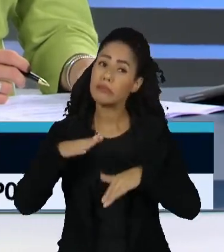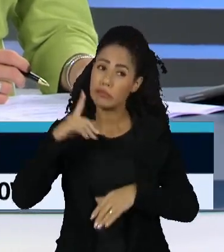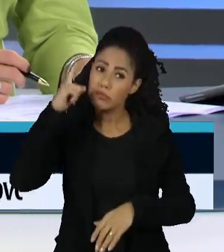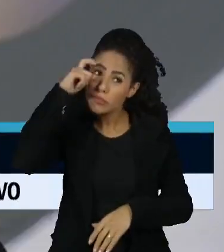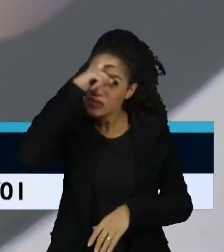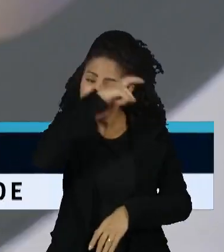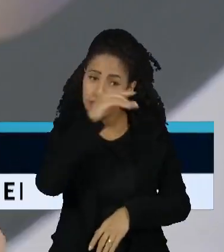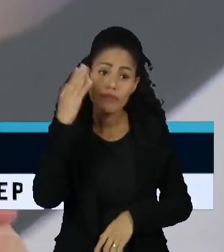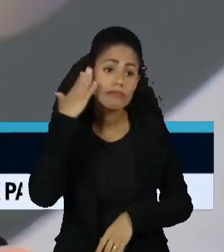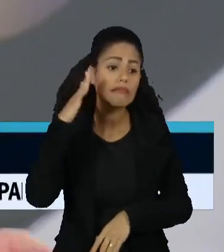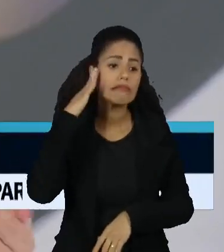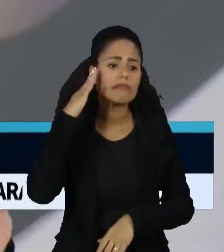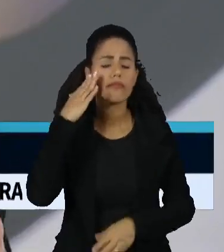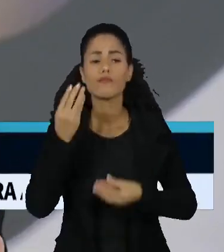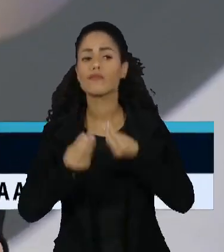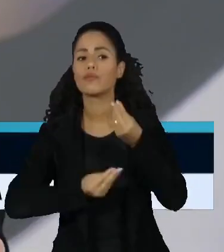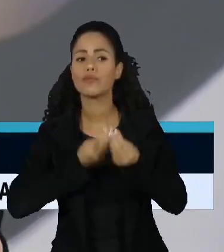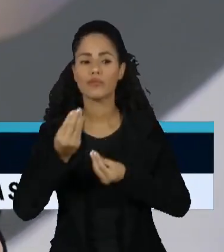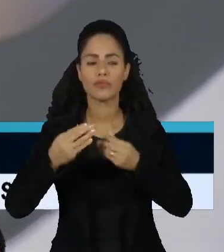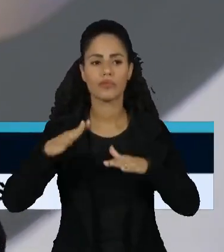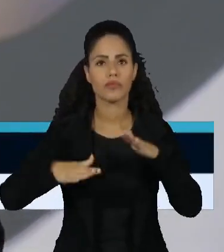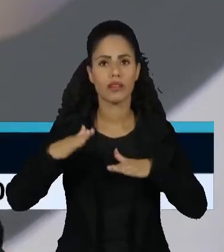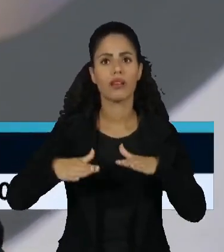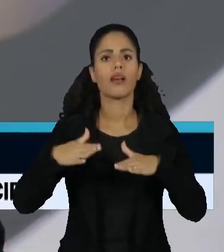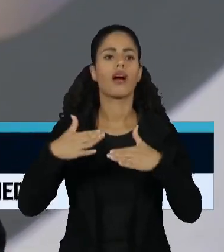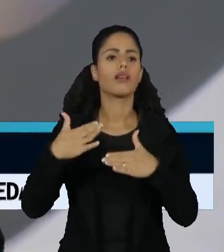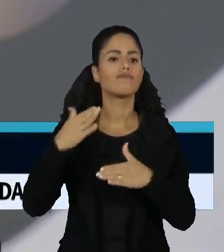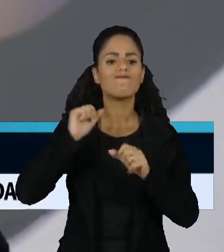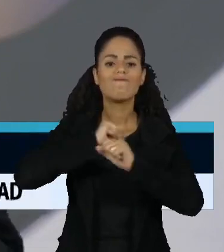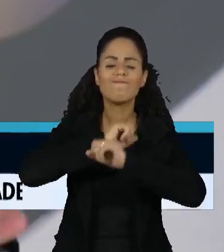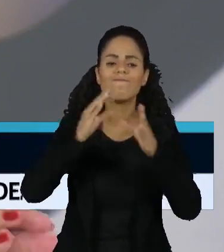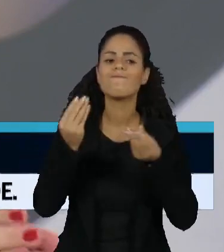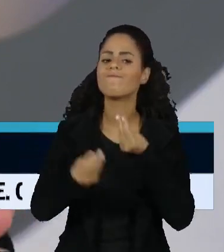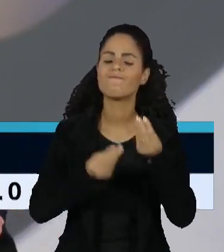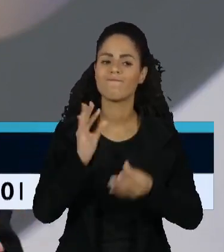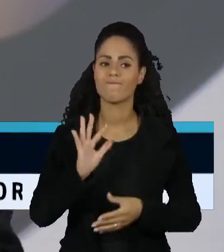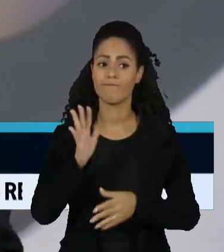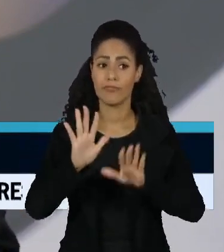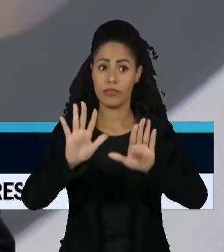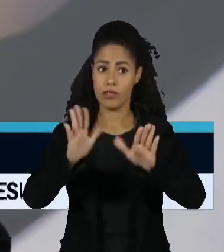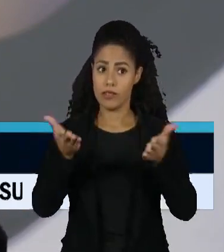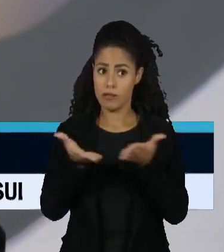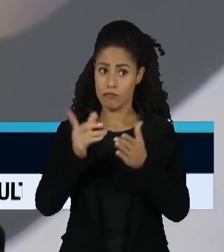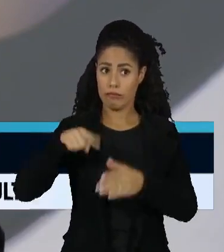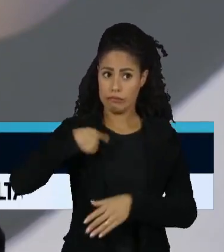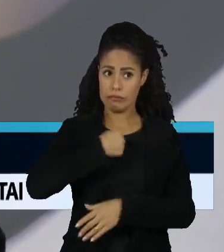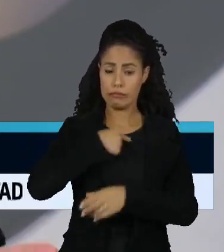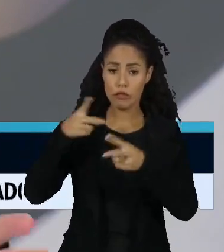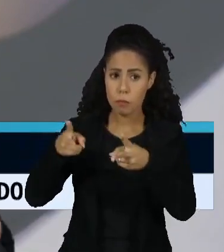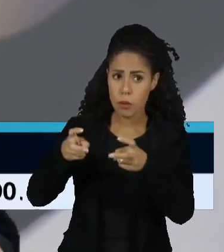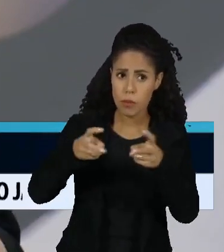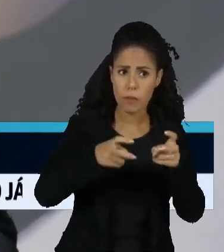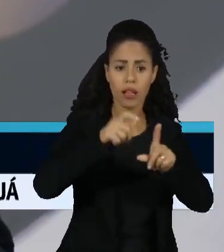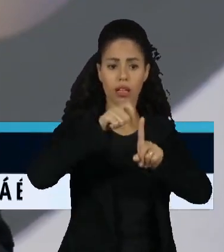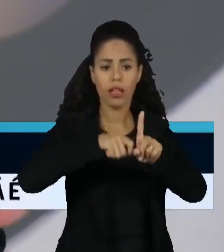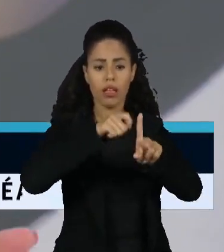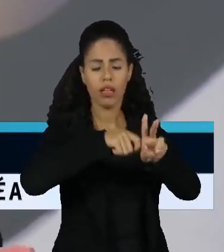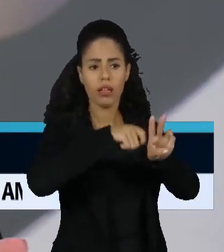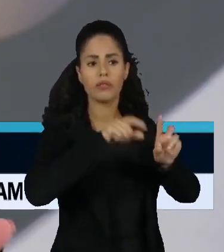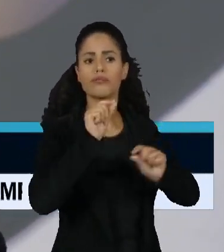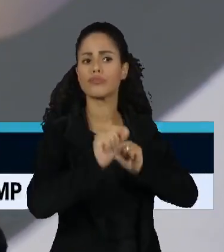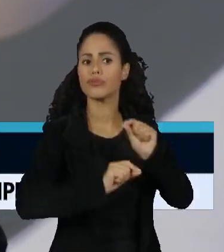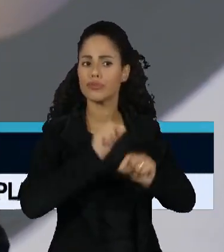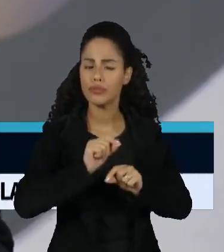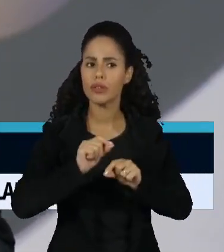difícil de conseguir, muitas vezes, antecipar e entender o movimento. Agora, o que a gente tem visto ao longo dos últimos meses é uma